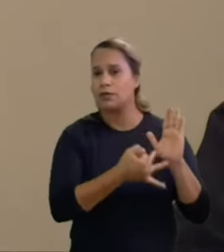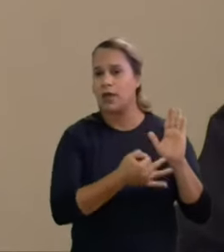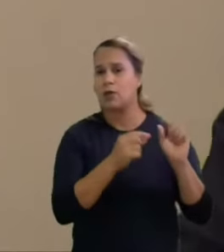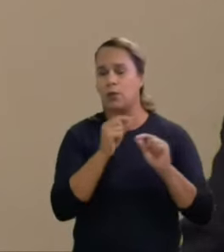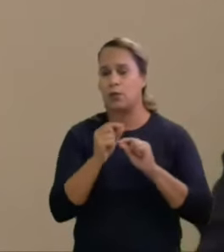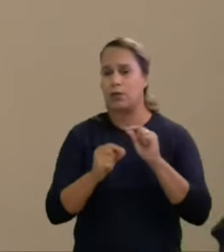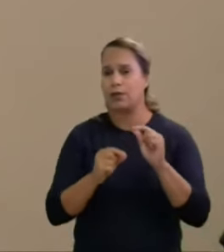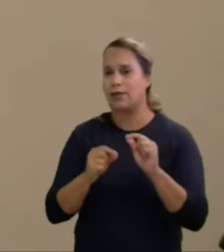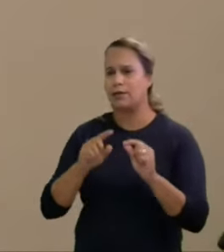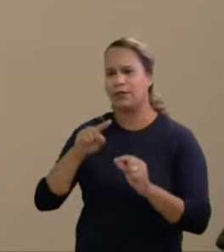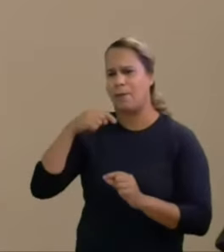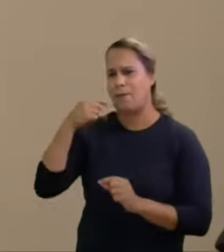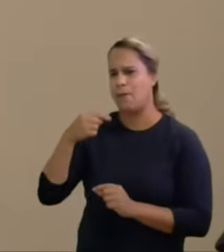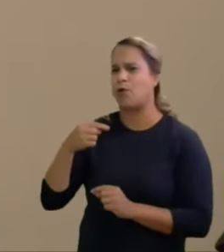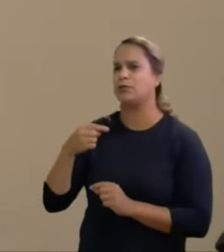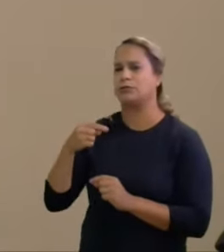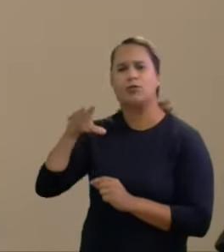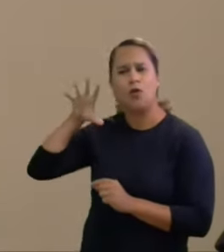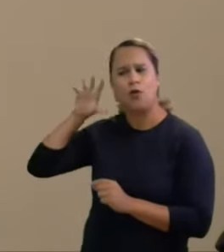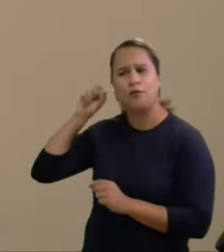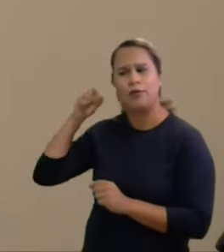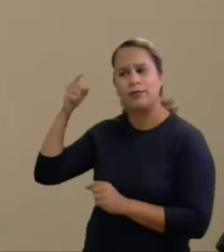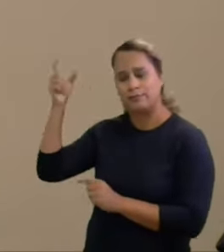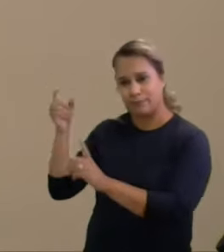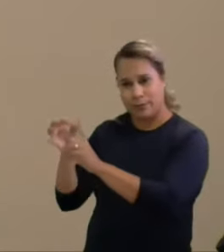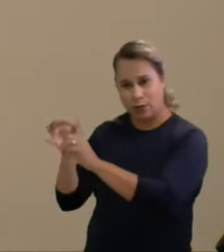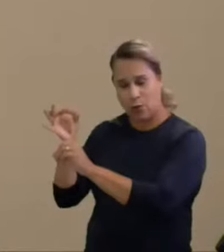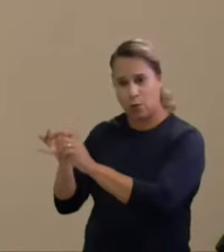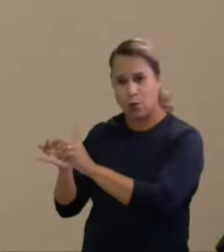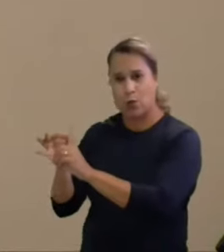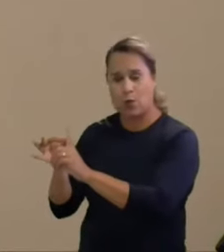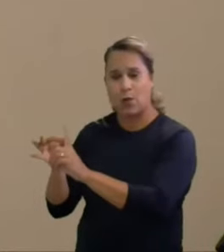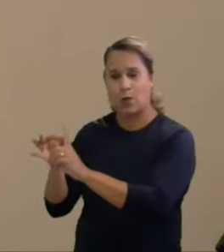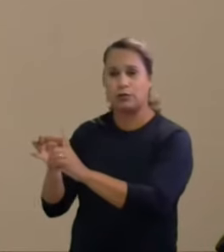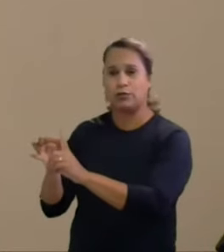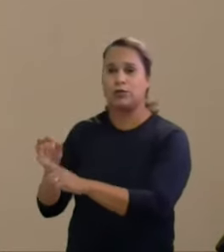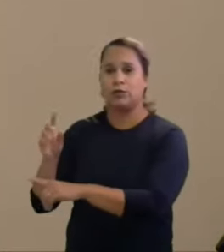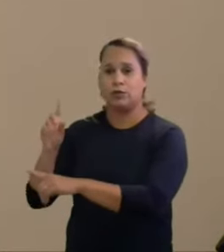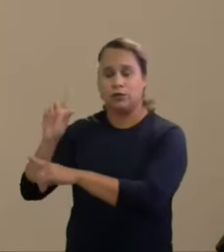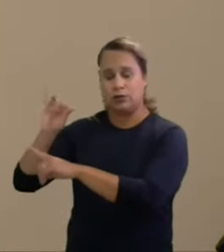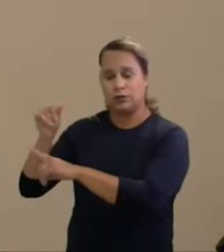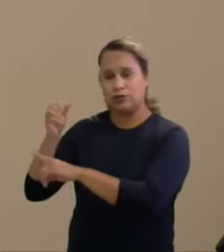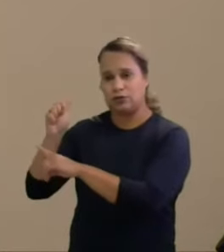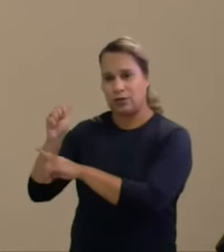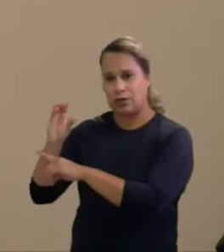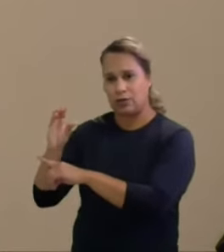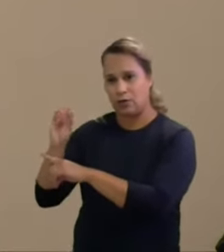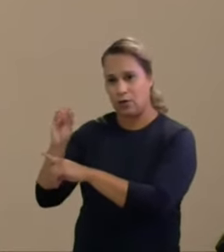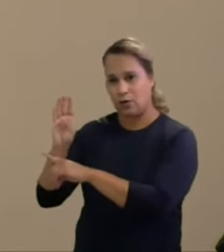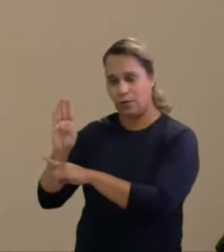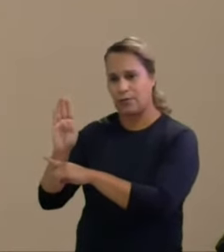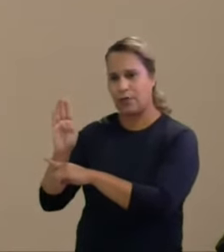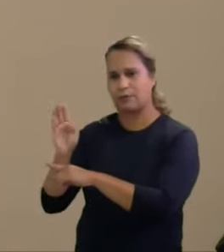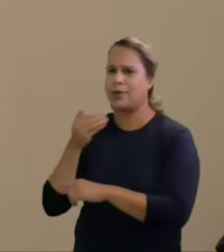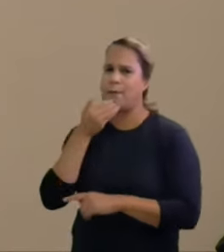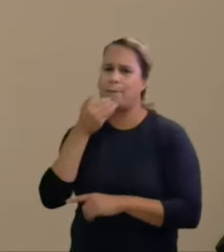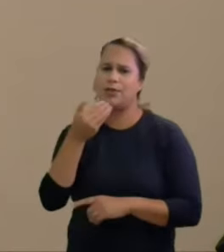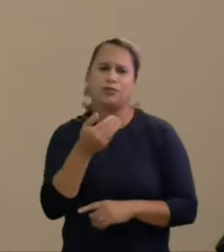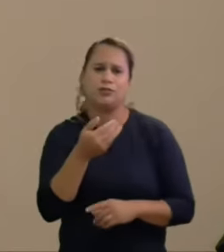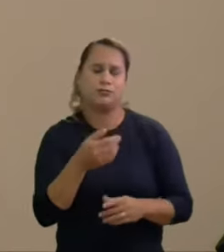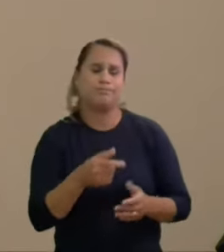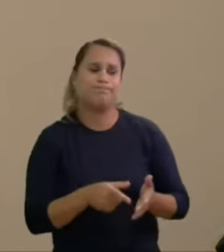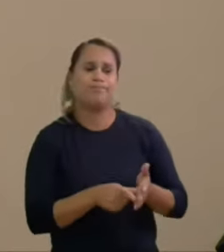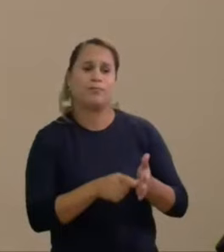quero deixar claro senhor presidente que essa atitude esse pedido antecipado de vista isso não tem nenhuma